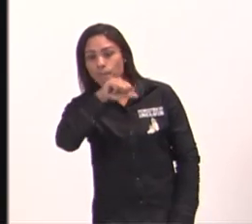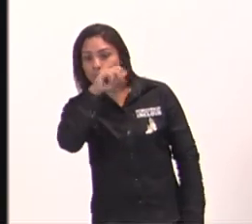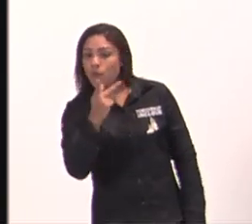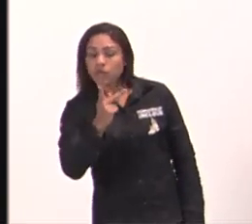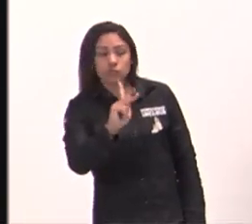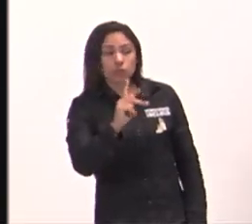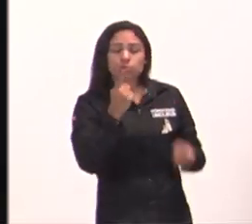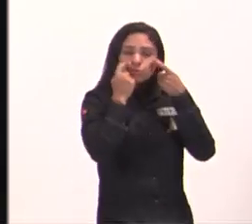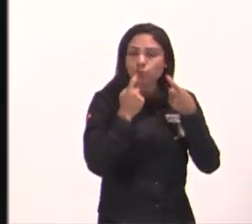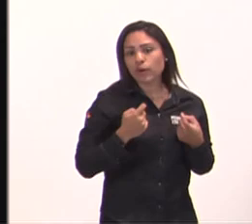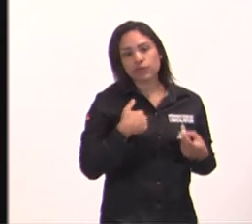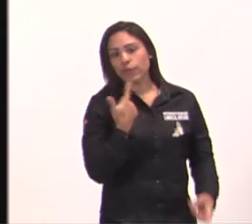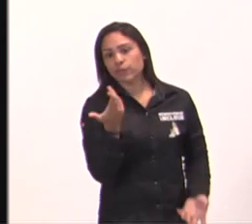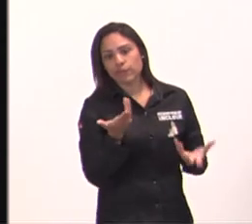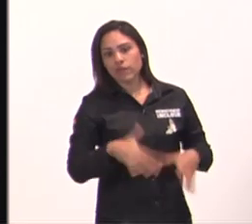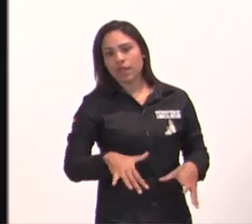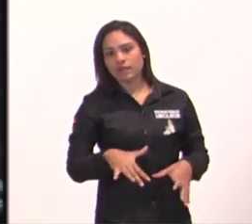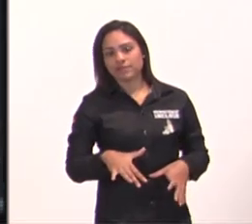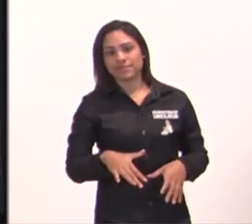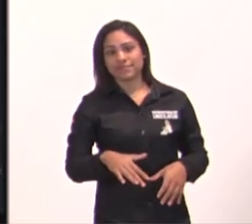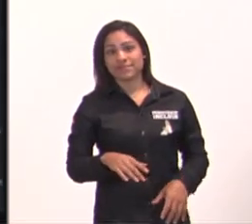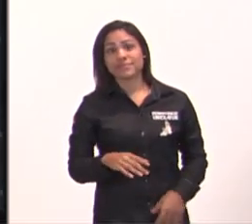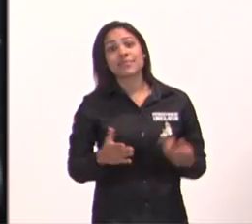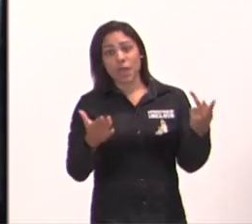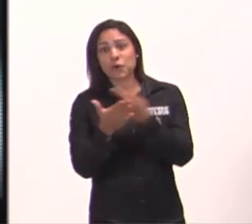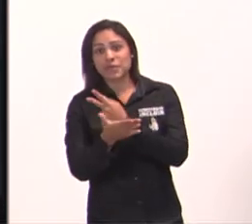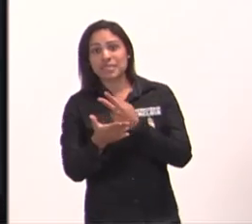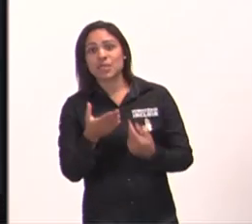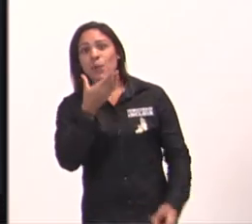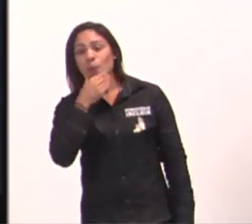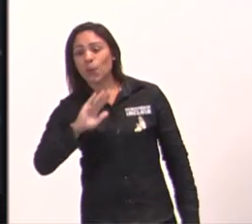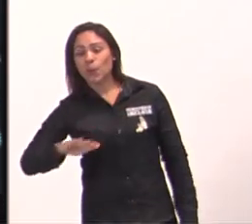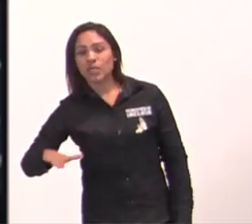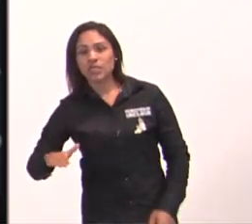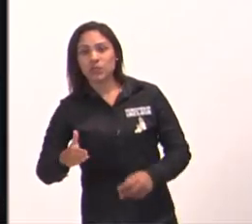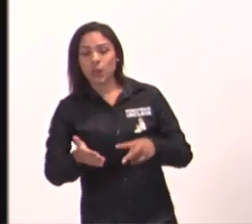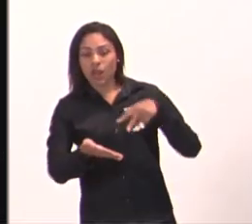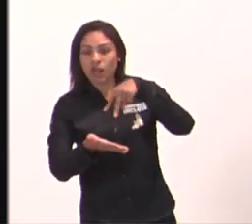menino levantou, e ele fala para a mulher, está aí teu filho, pare de chorar,